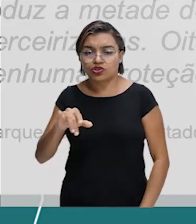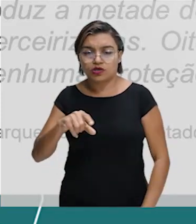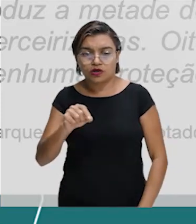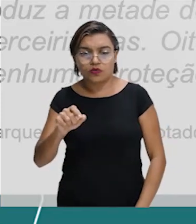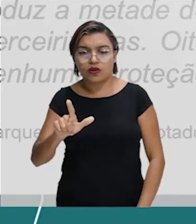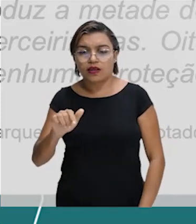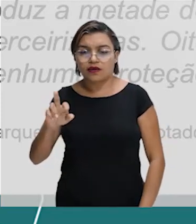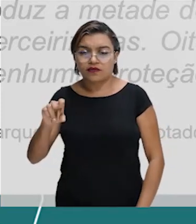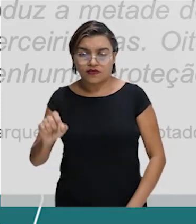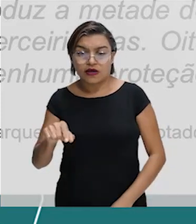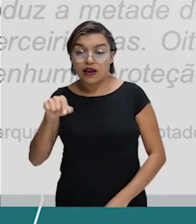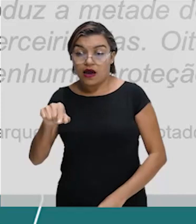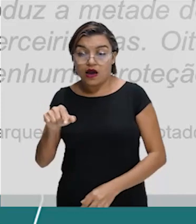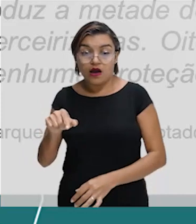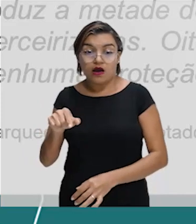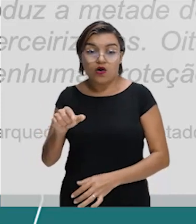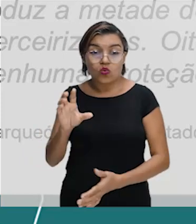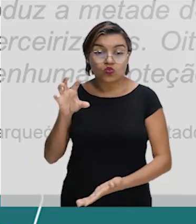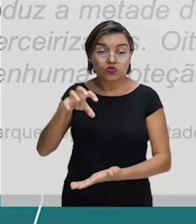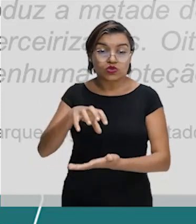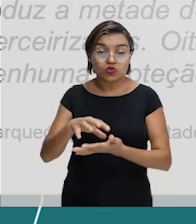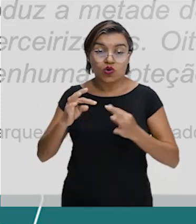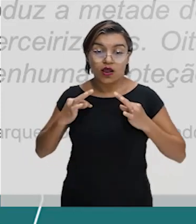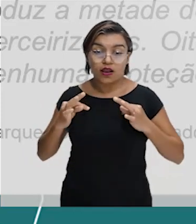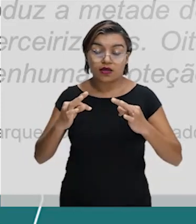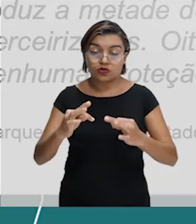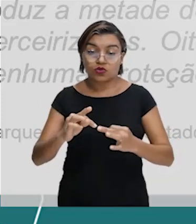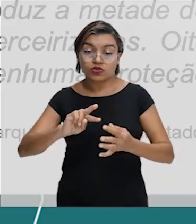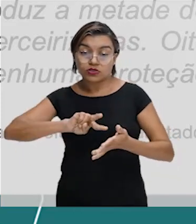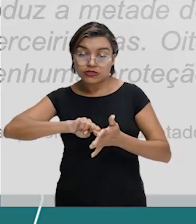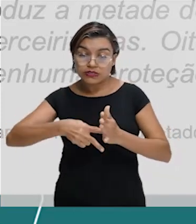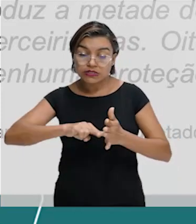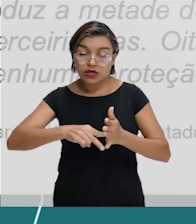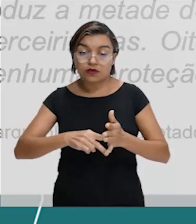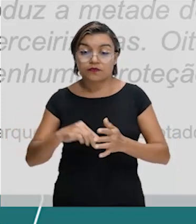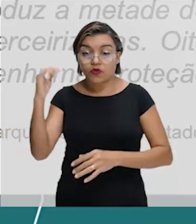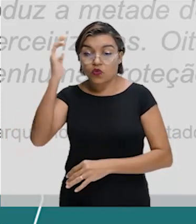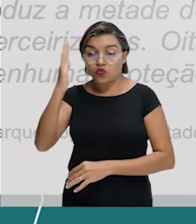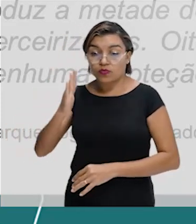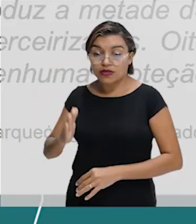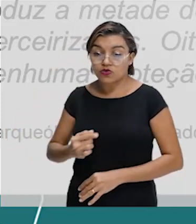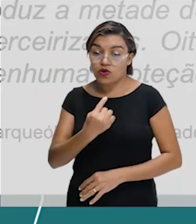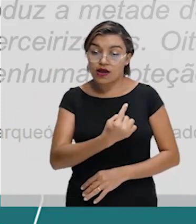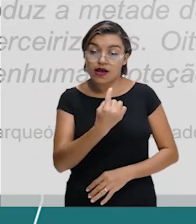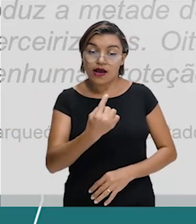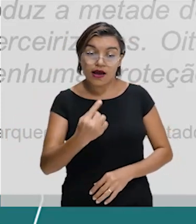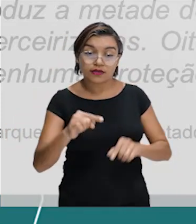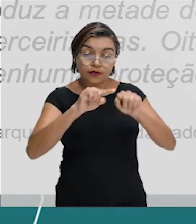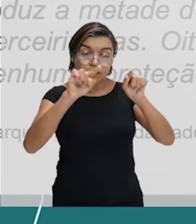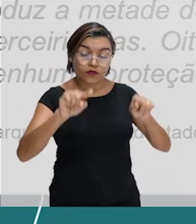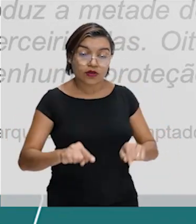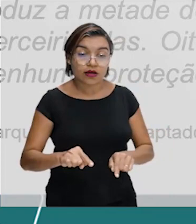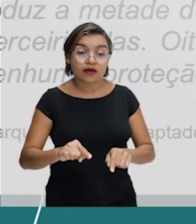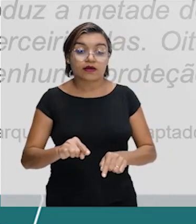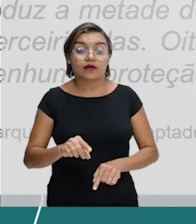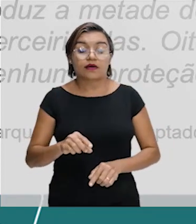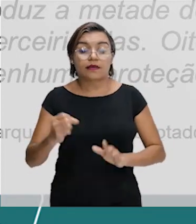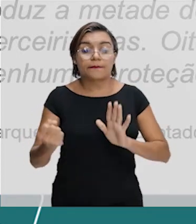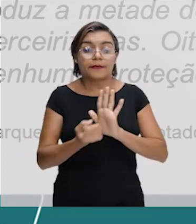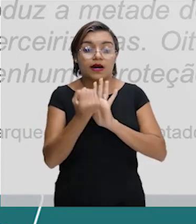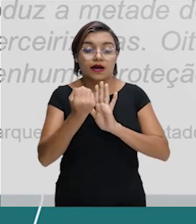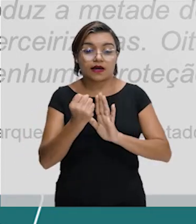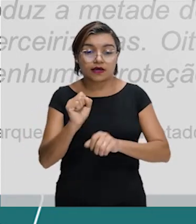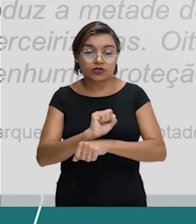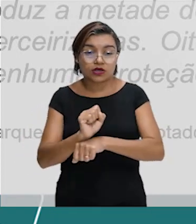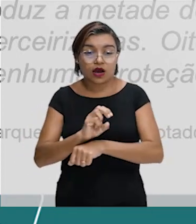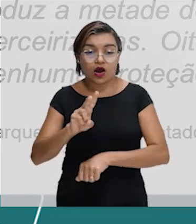setor eletrônico independente de sindicatos. No Brasil, de cada cinco operários da Volkswagen, só um é